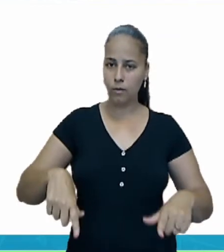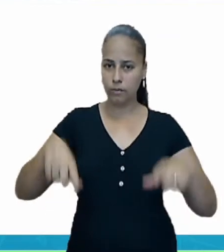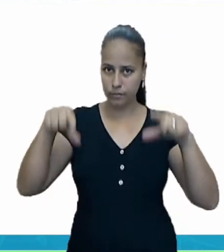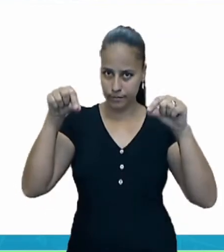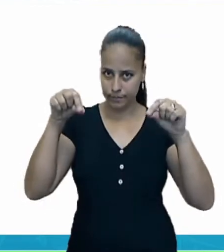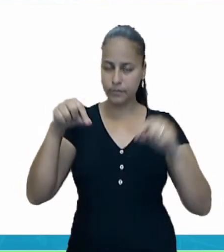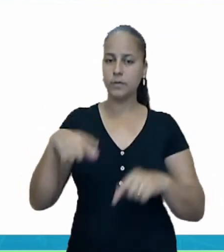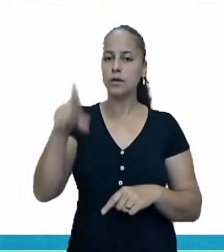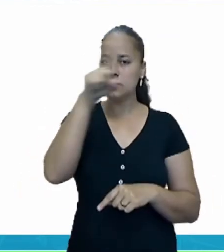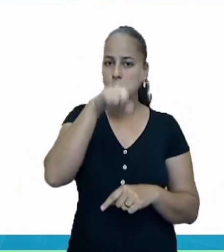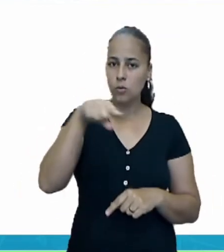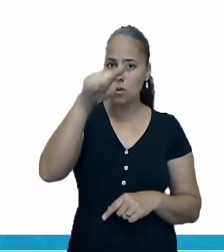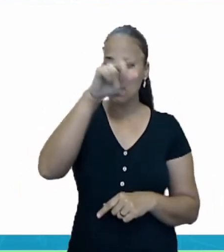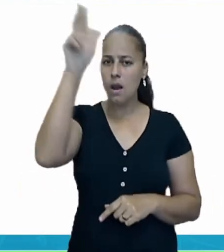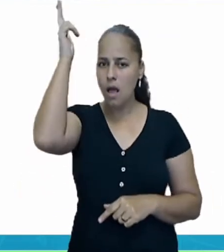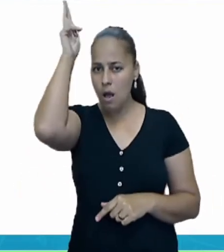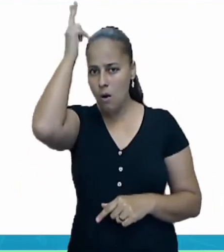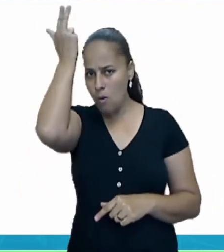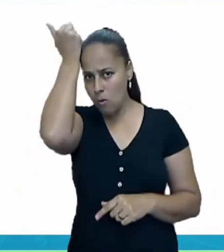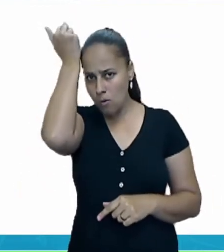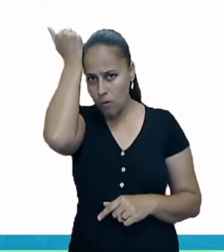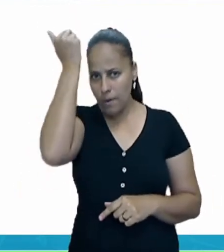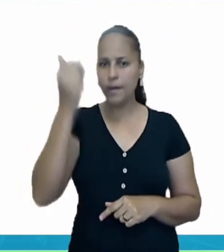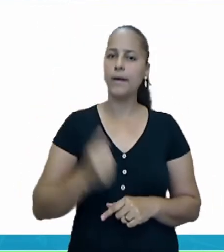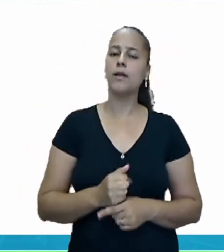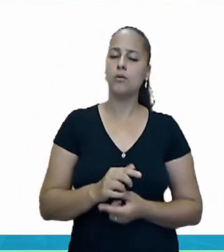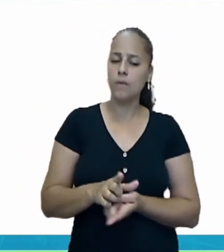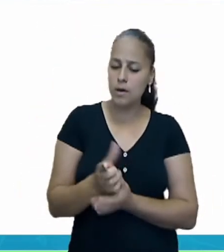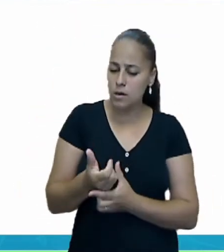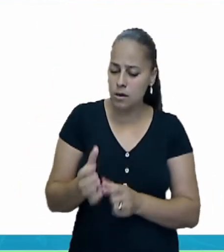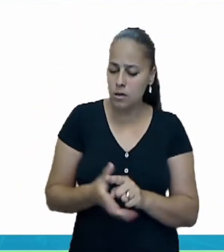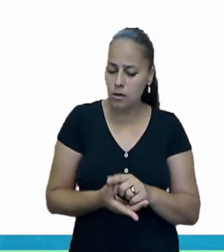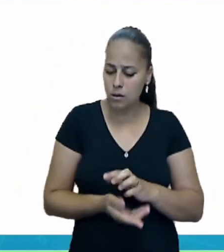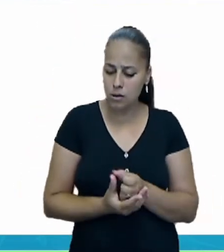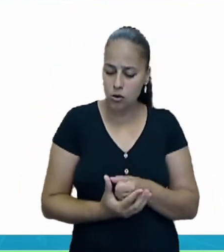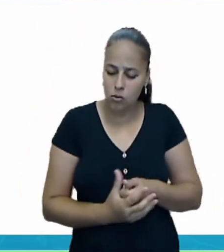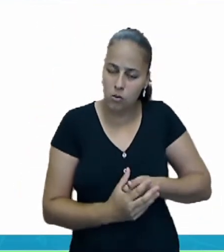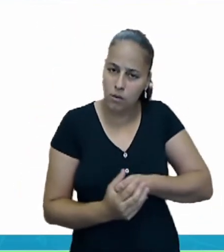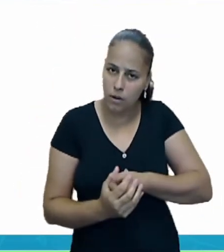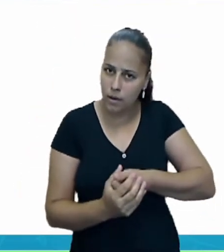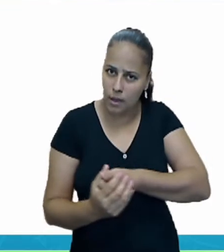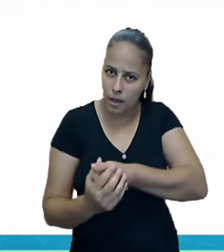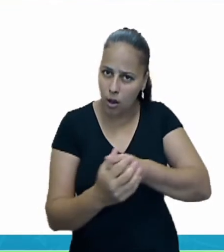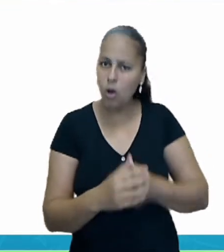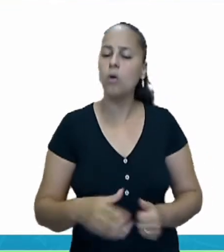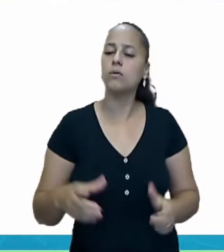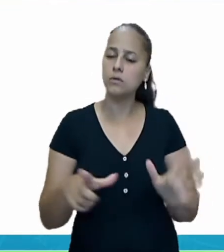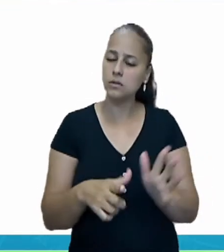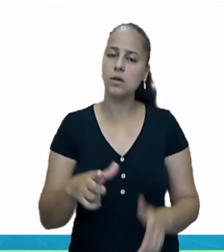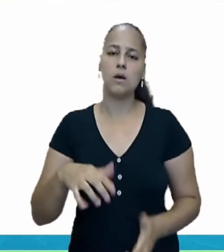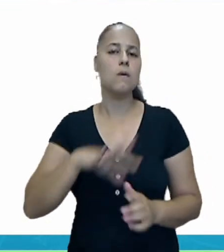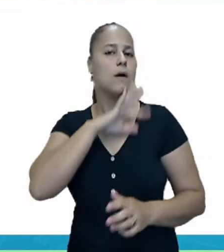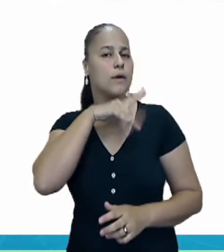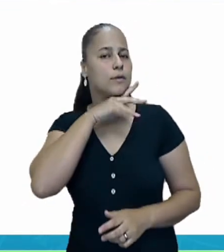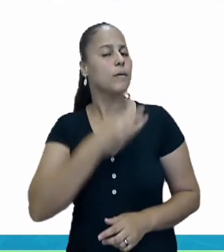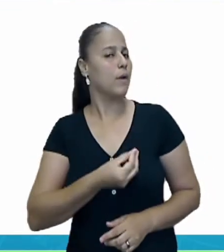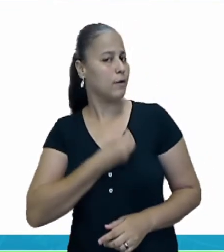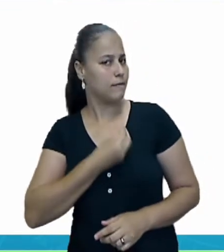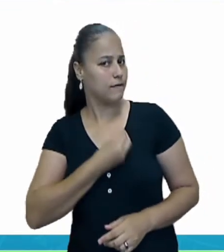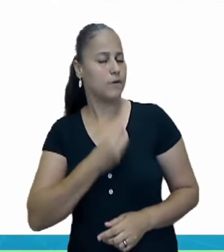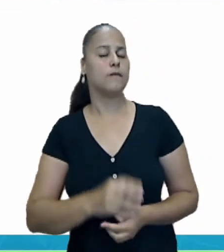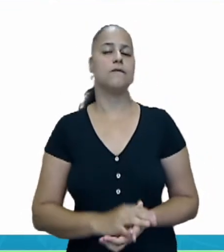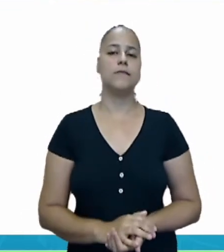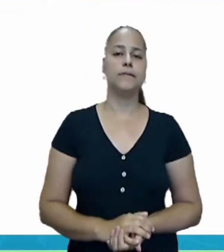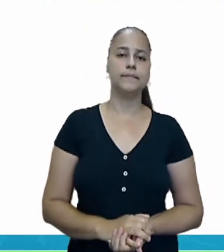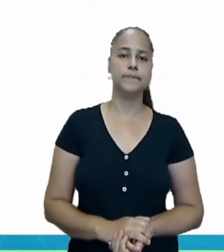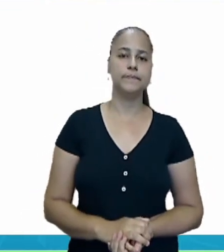coelho e o caracol, que são os seres que nascem, crescem, reproduzem e